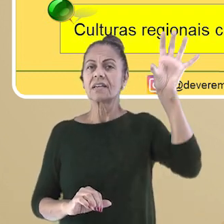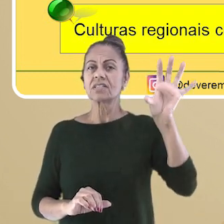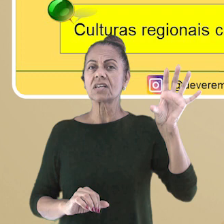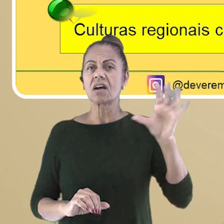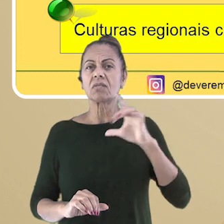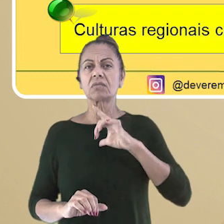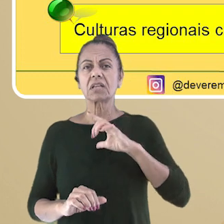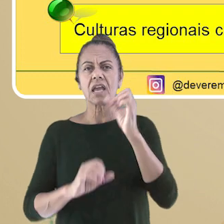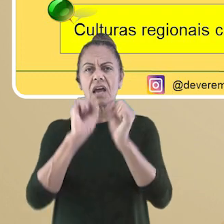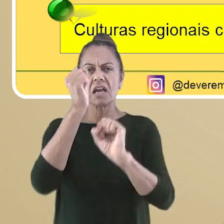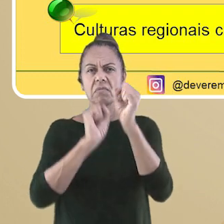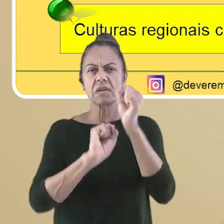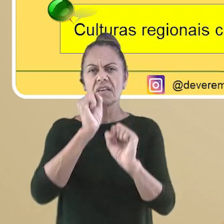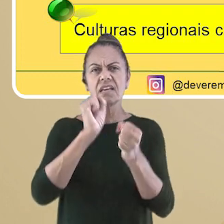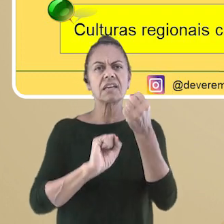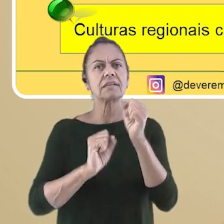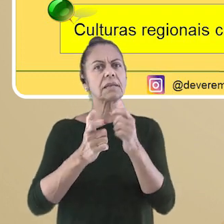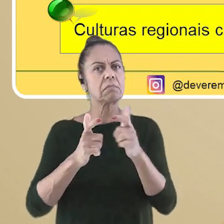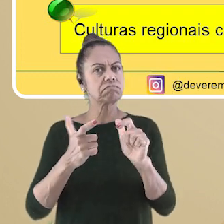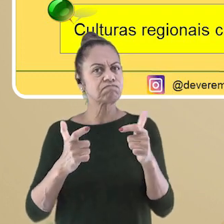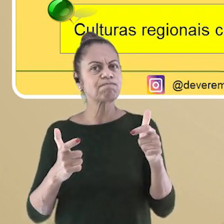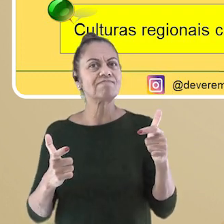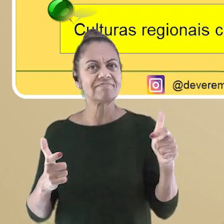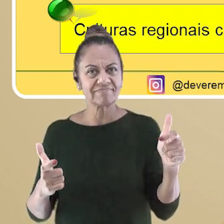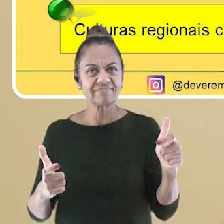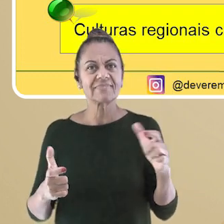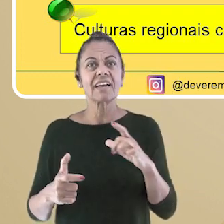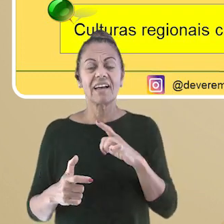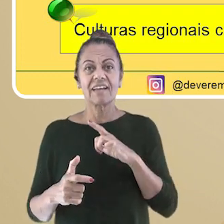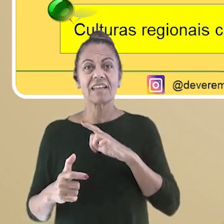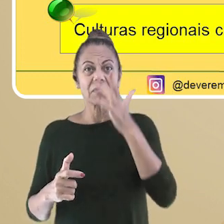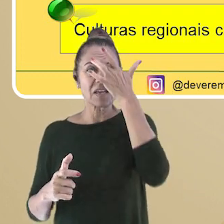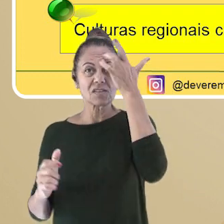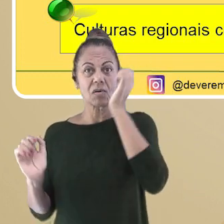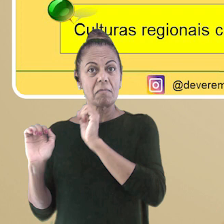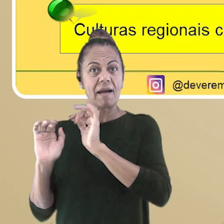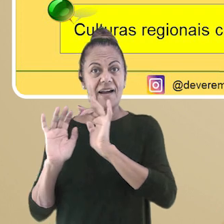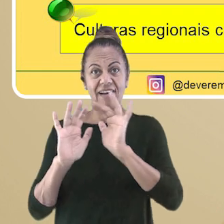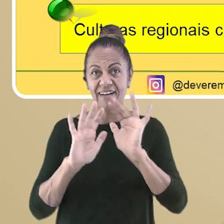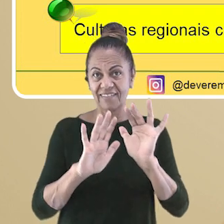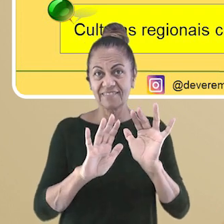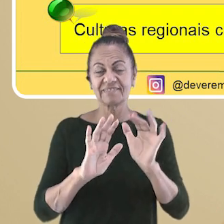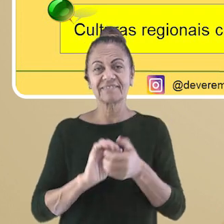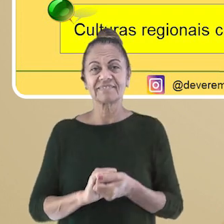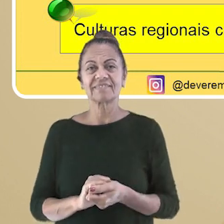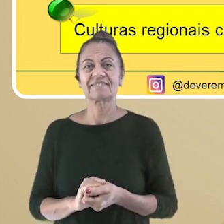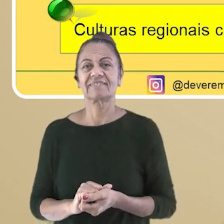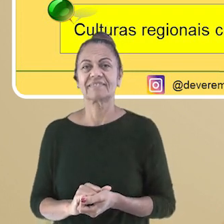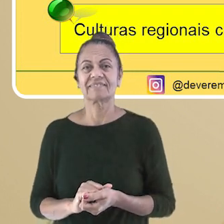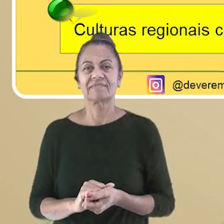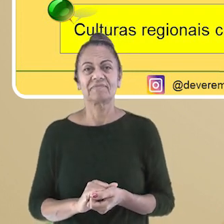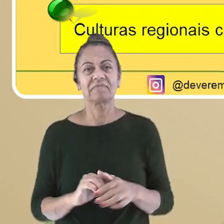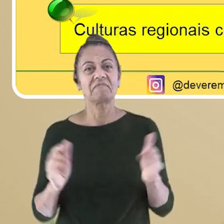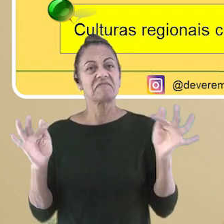Principalmente as regiões que recebem mais empresas, como fábricas e indústrias, são muito procuradas por quem precisa